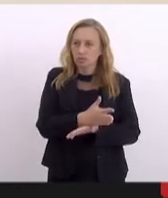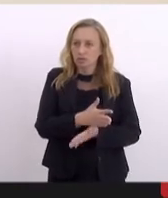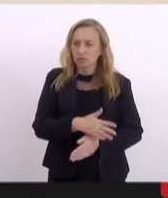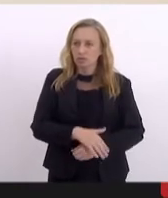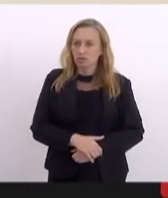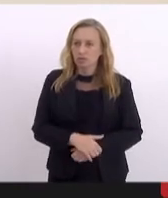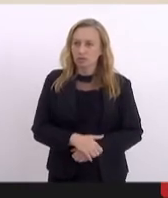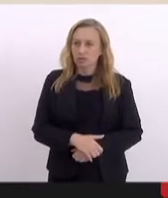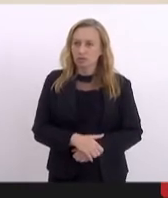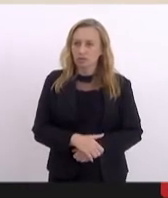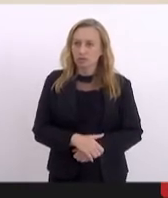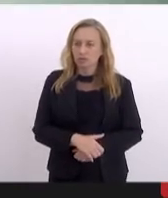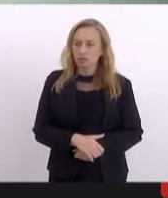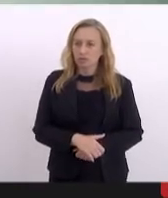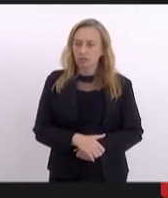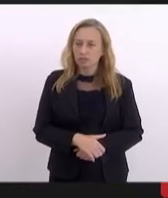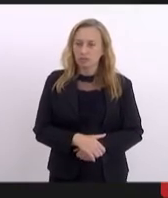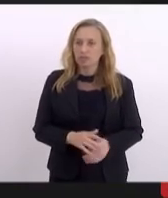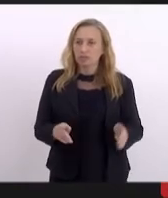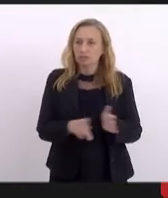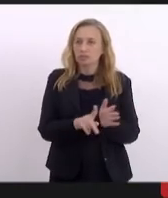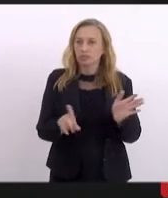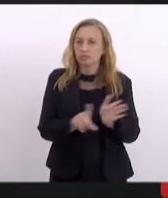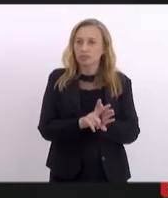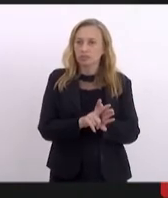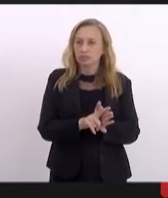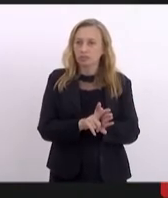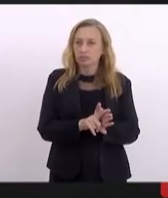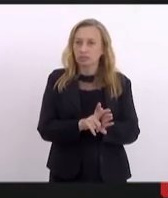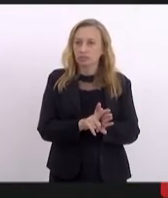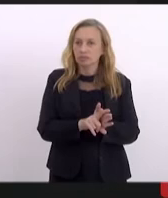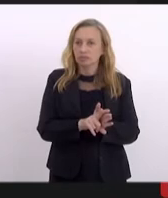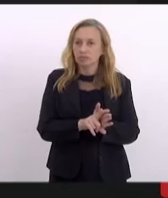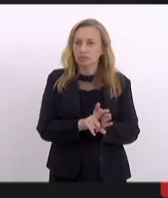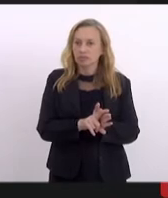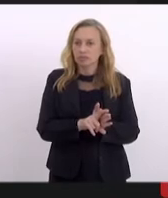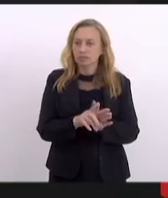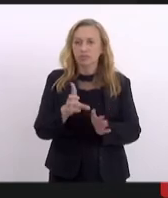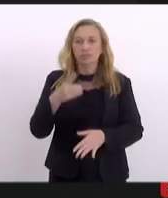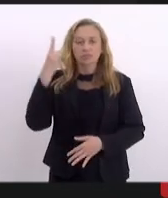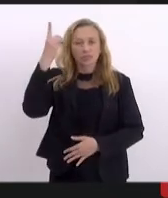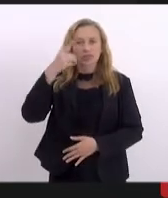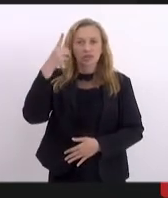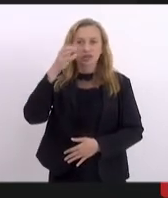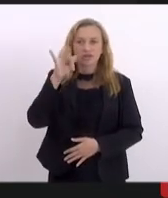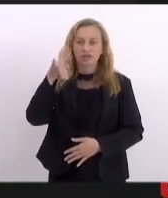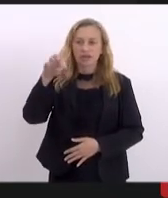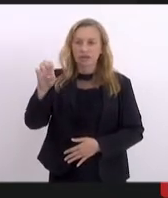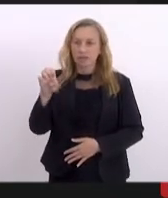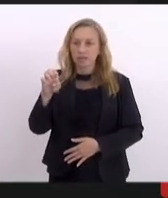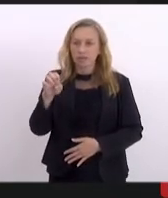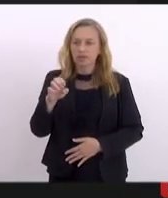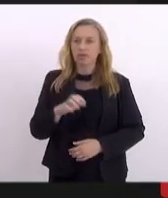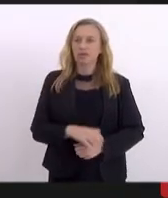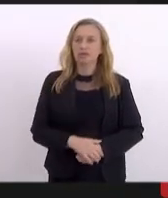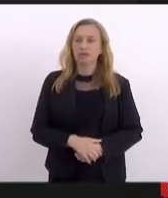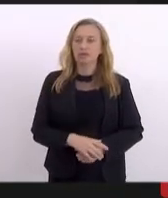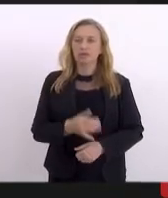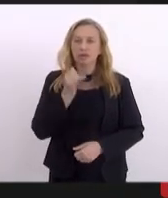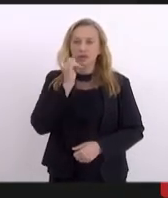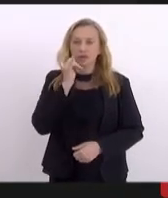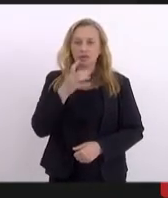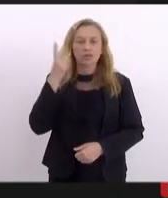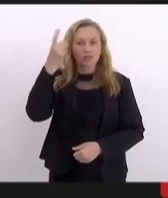Aprovado. Projeto de lei de autoria do deputado Felipe Soares, com a relatoria do deputado